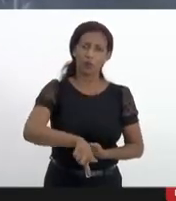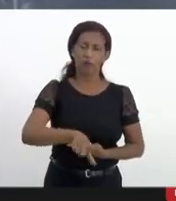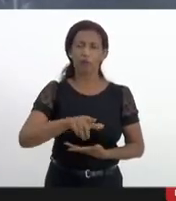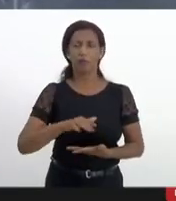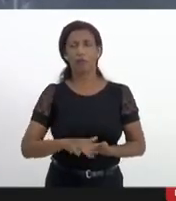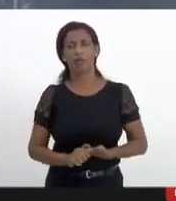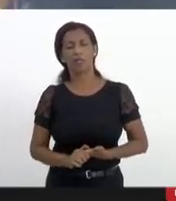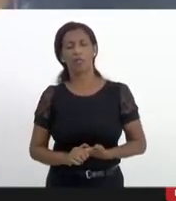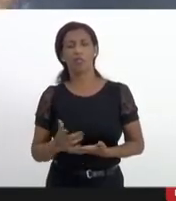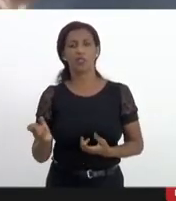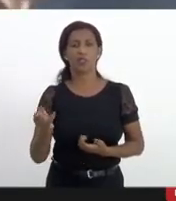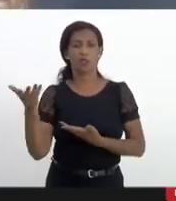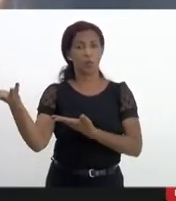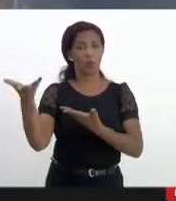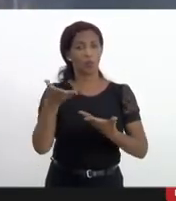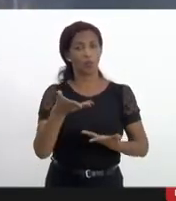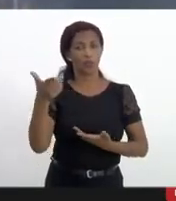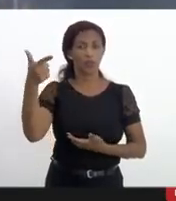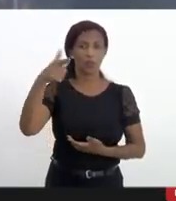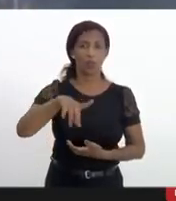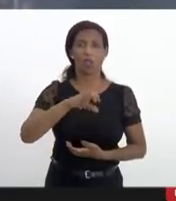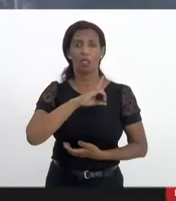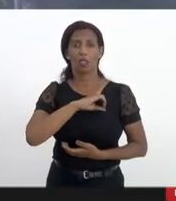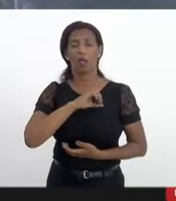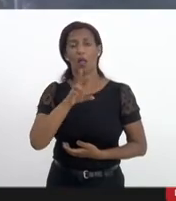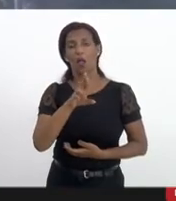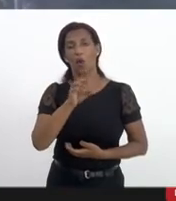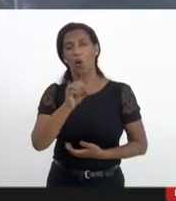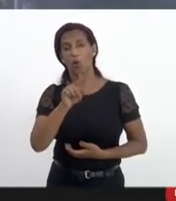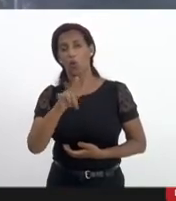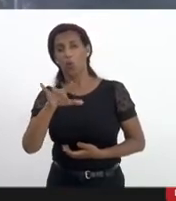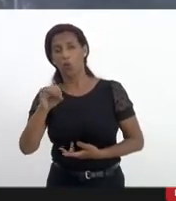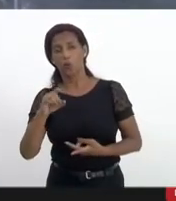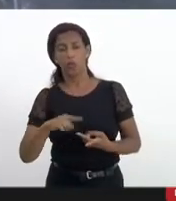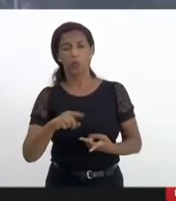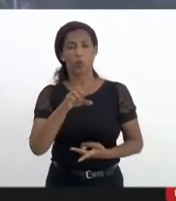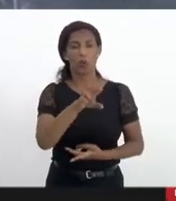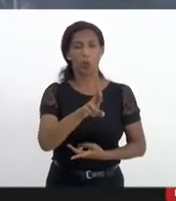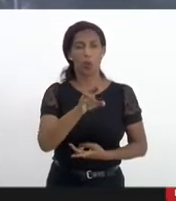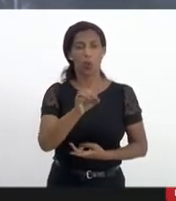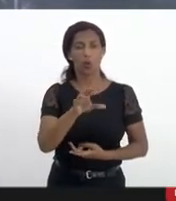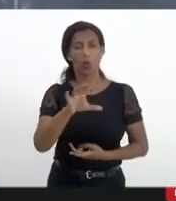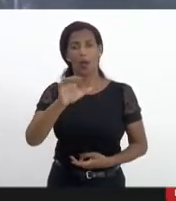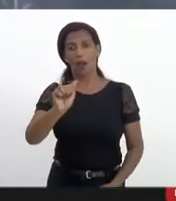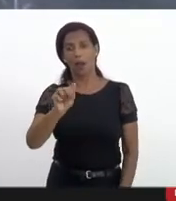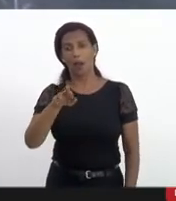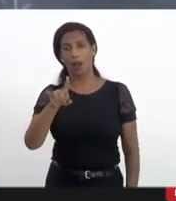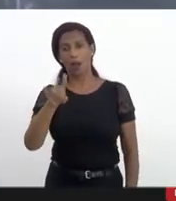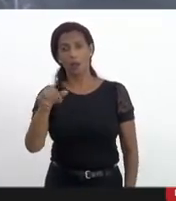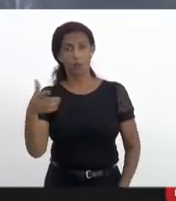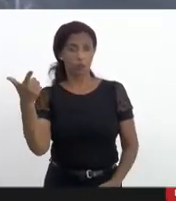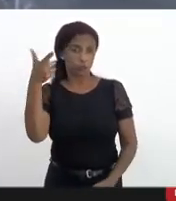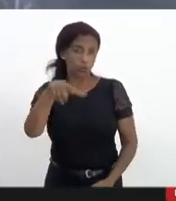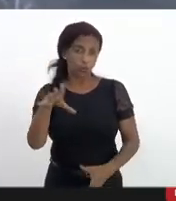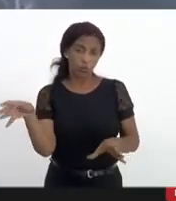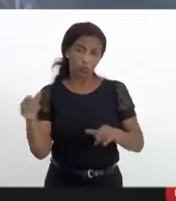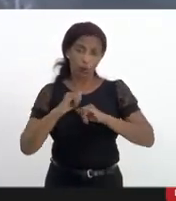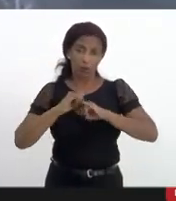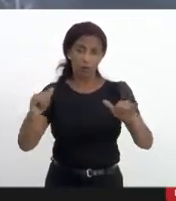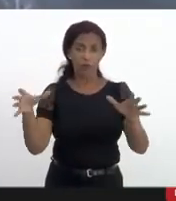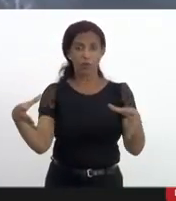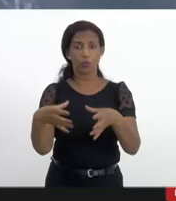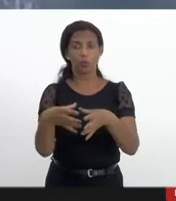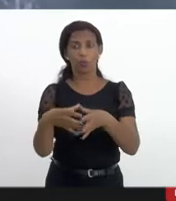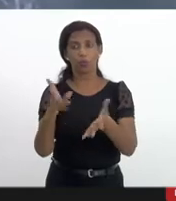Alan Tornovos que se chama delegado Rodrigo Oliveira Rodrigo Cardoso vamos avaliar e repassamos novamente aqui para o grupo porque de